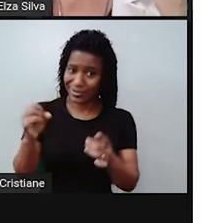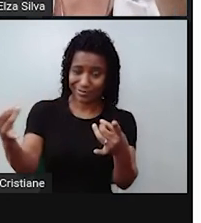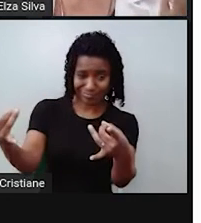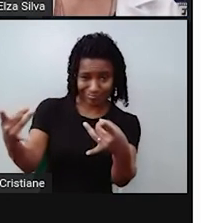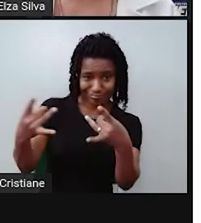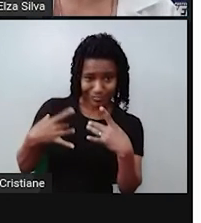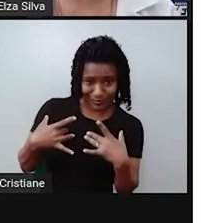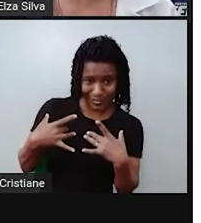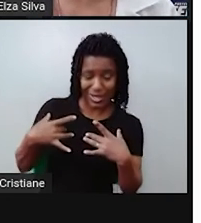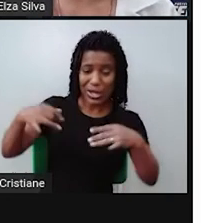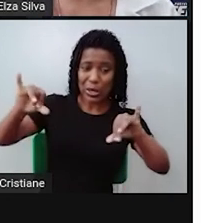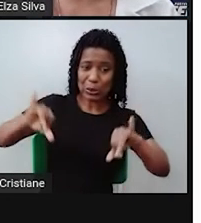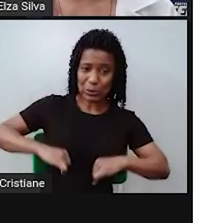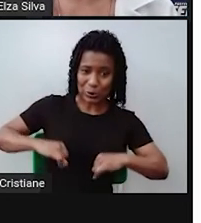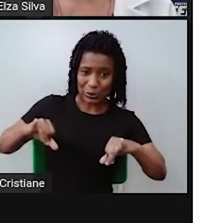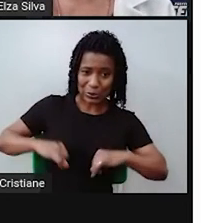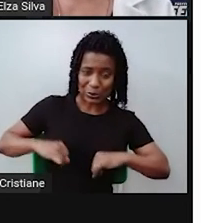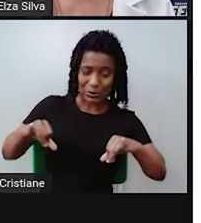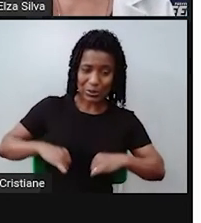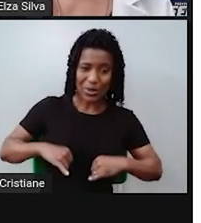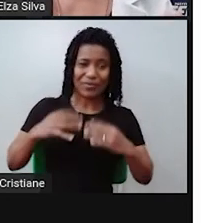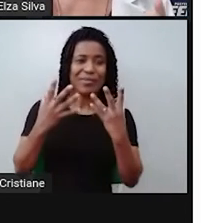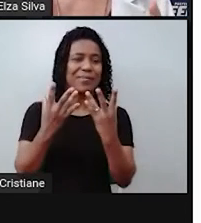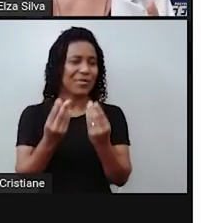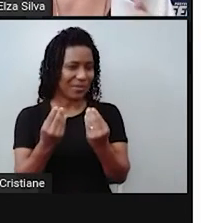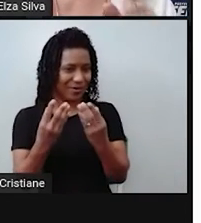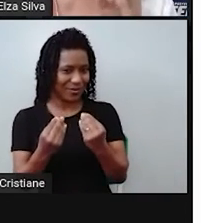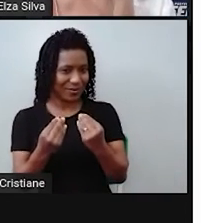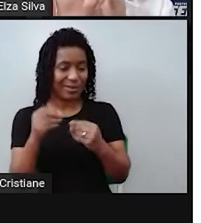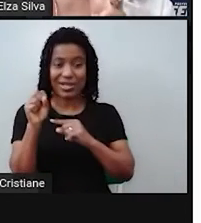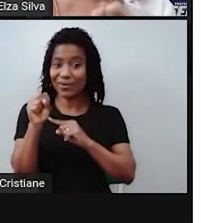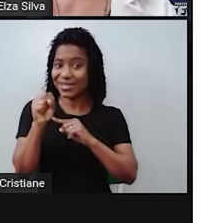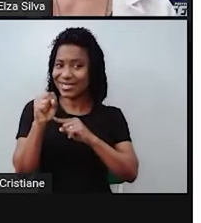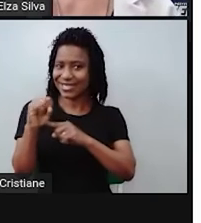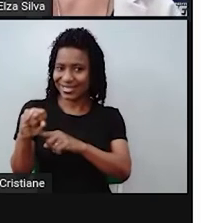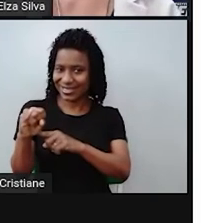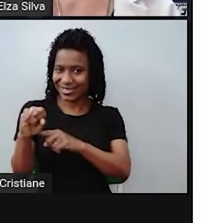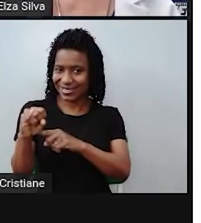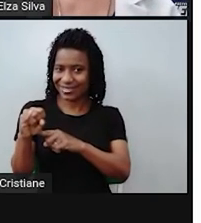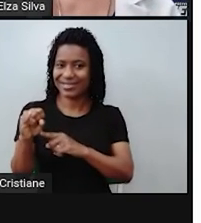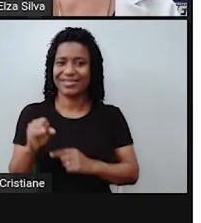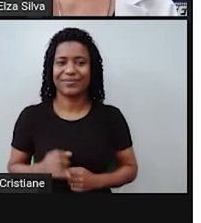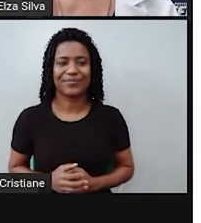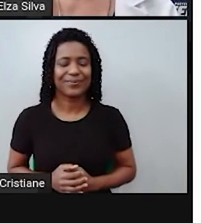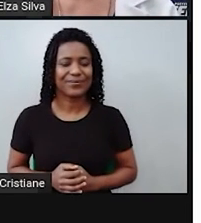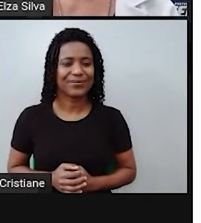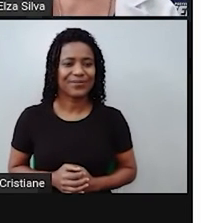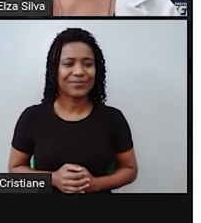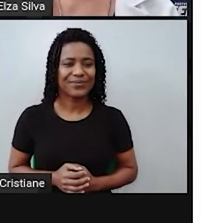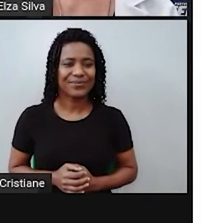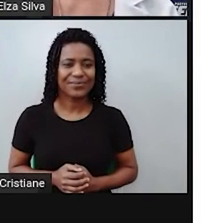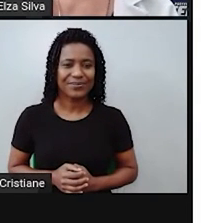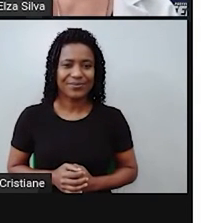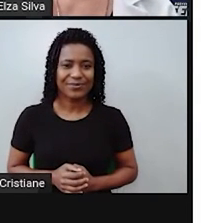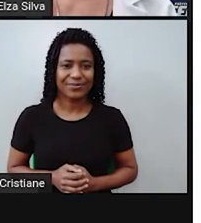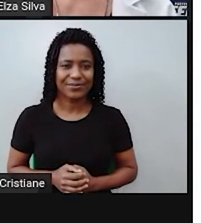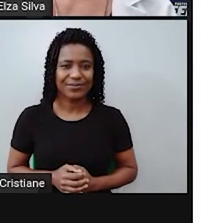Então é uma possibilidade, uma condição. Number three. He moved to France